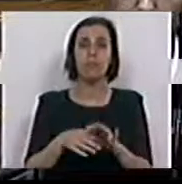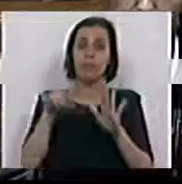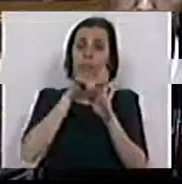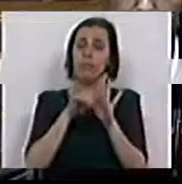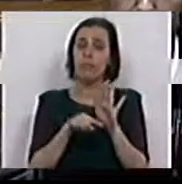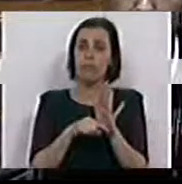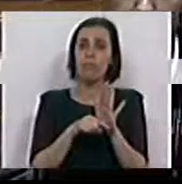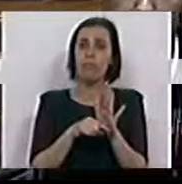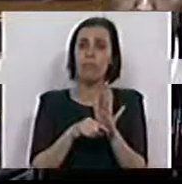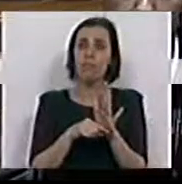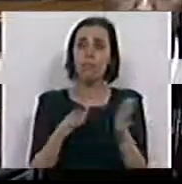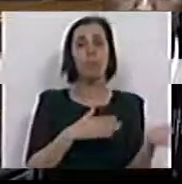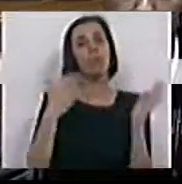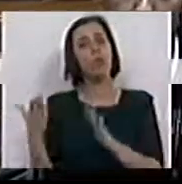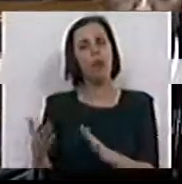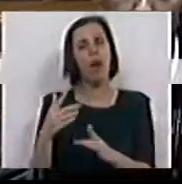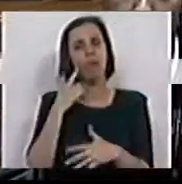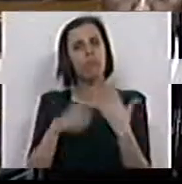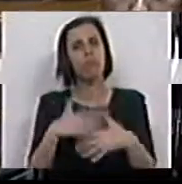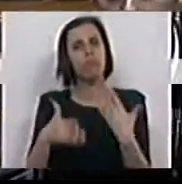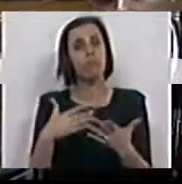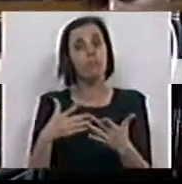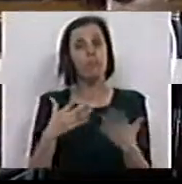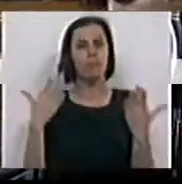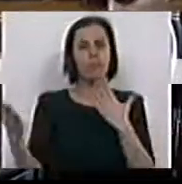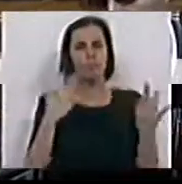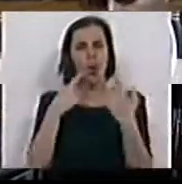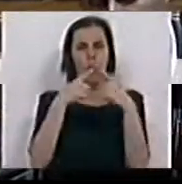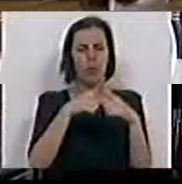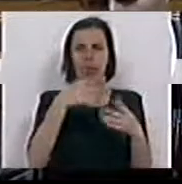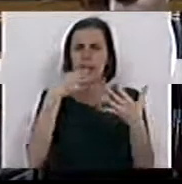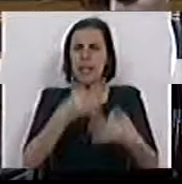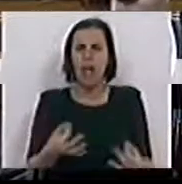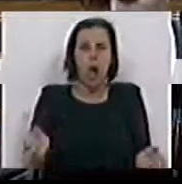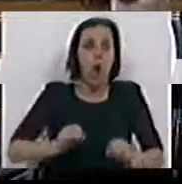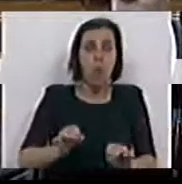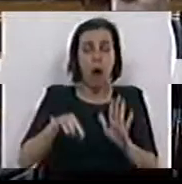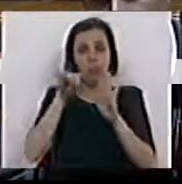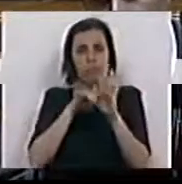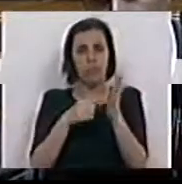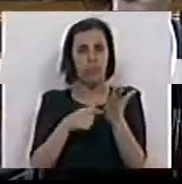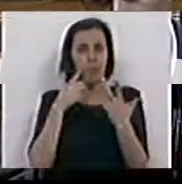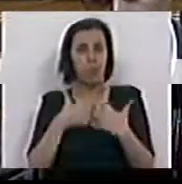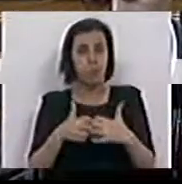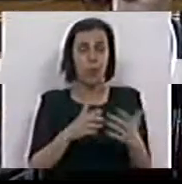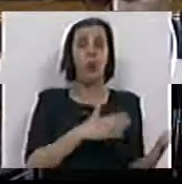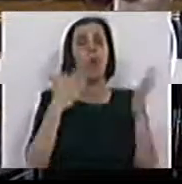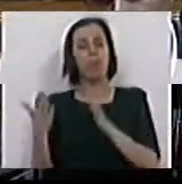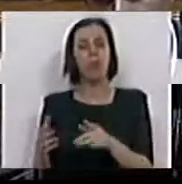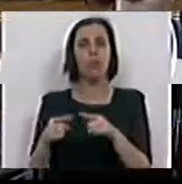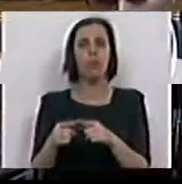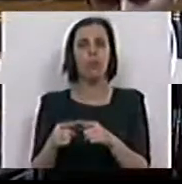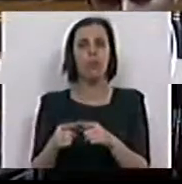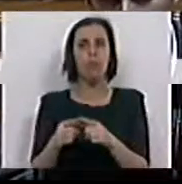desta diretiva, que é, por um lado, a persistência de contradições e imprecisões na diretiva, por outro lado,